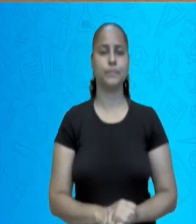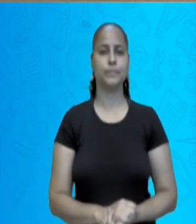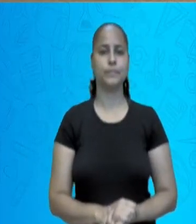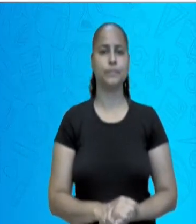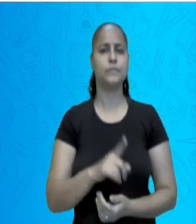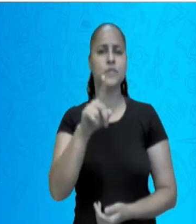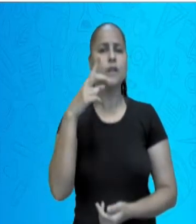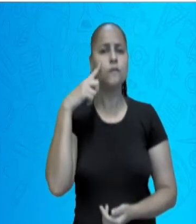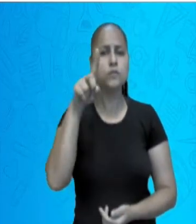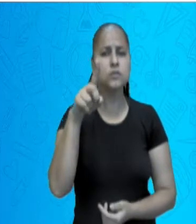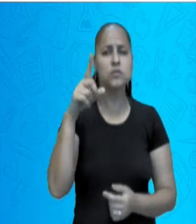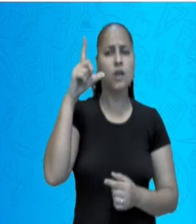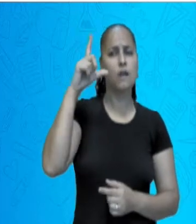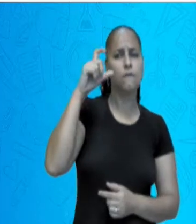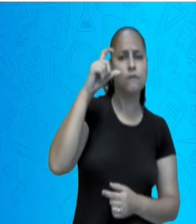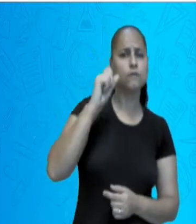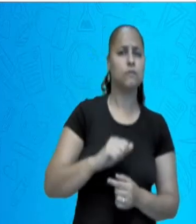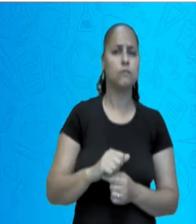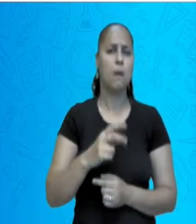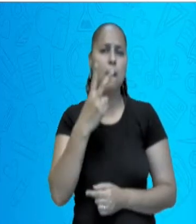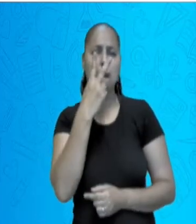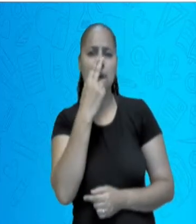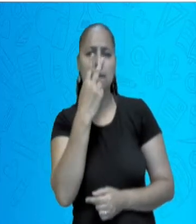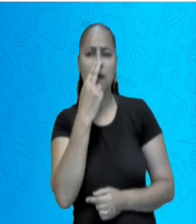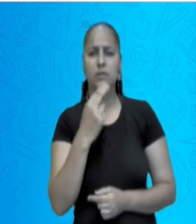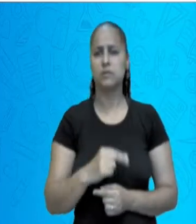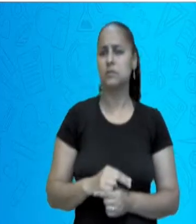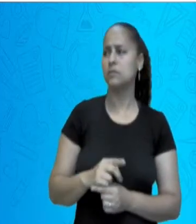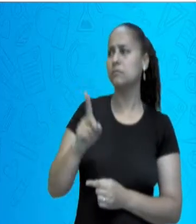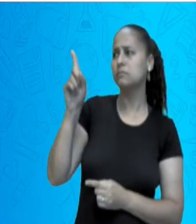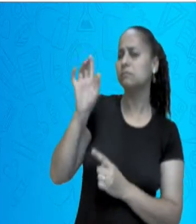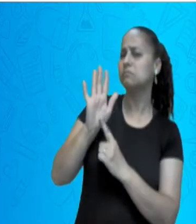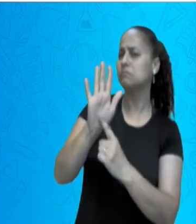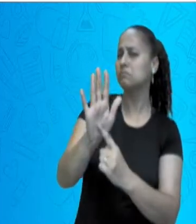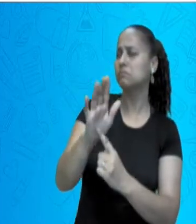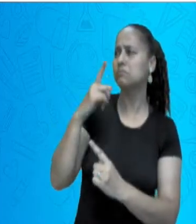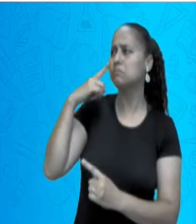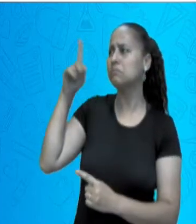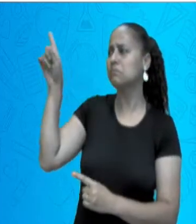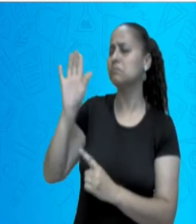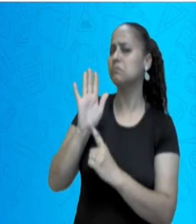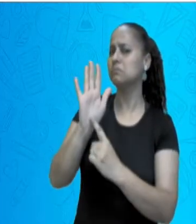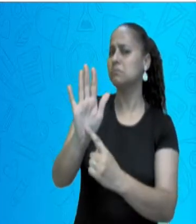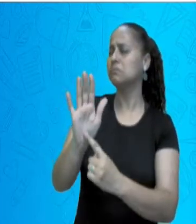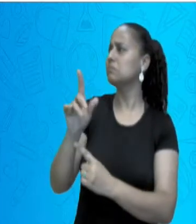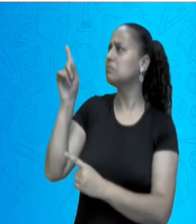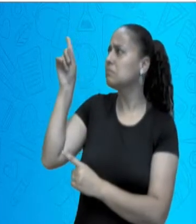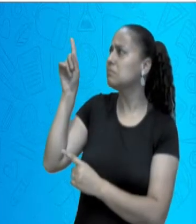Você já viu uma fotografia parecida com essa, pendurada em alguma parede? Olha só.